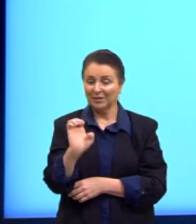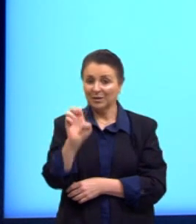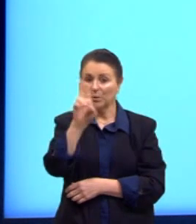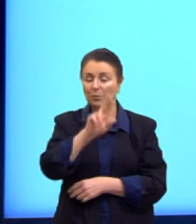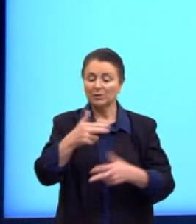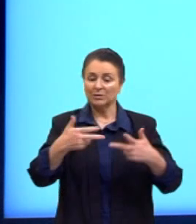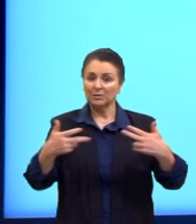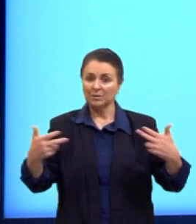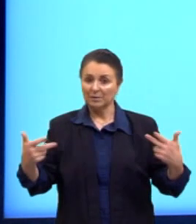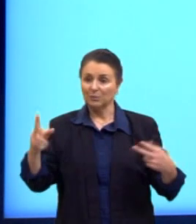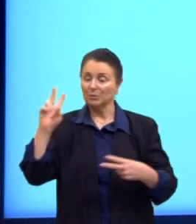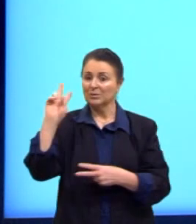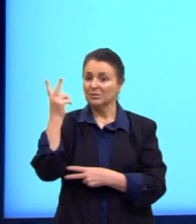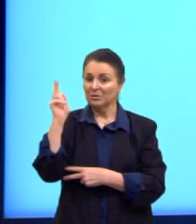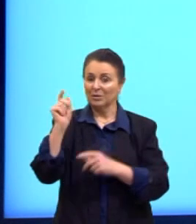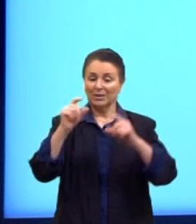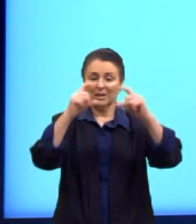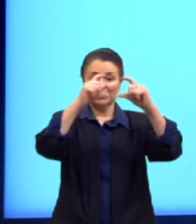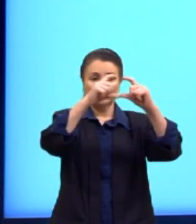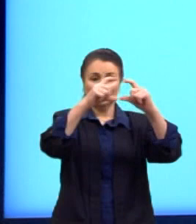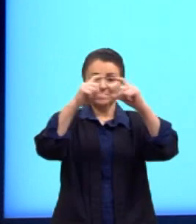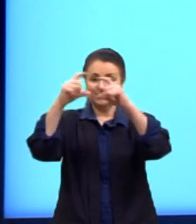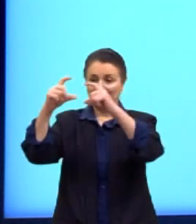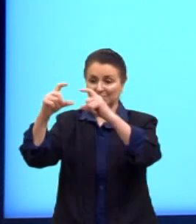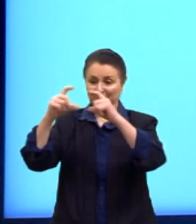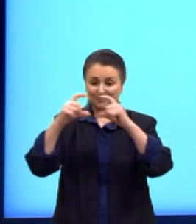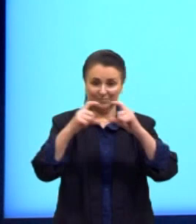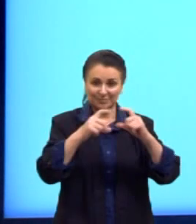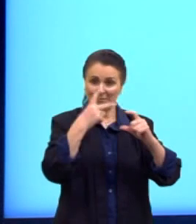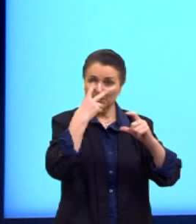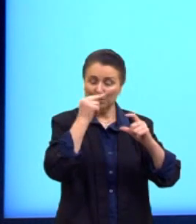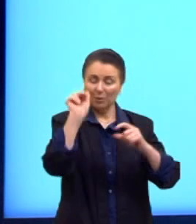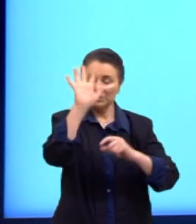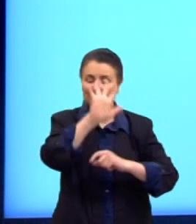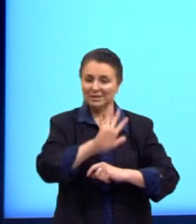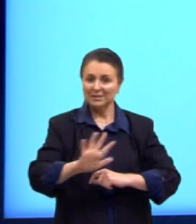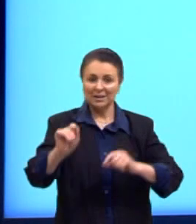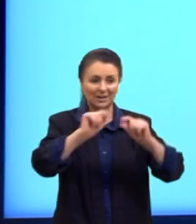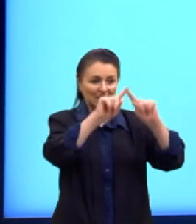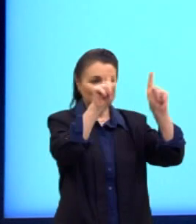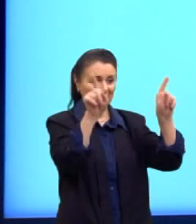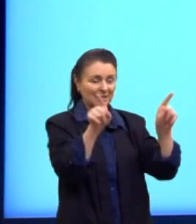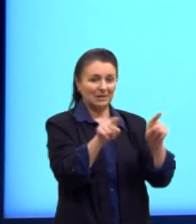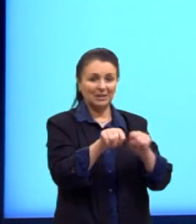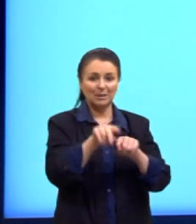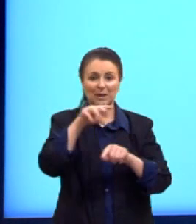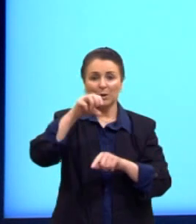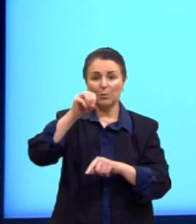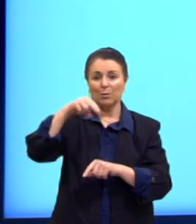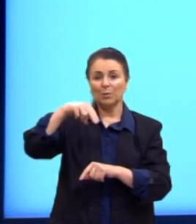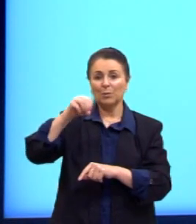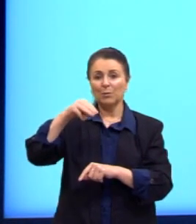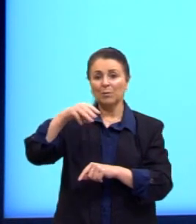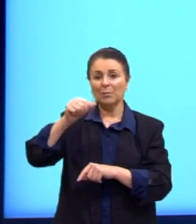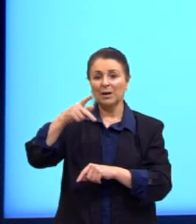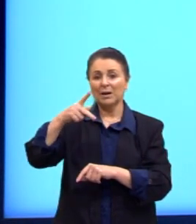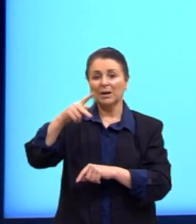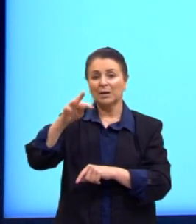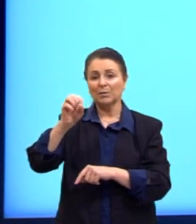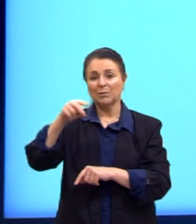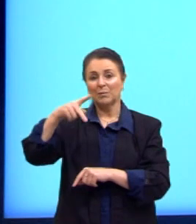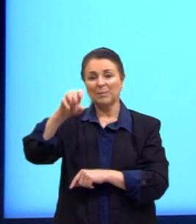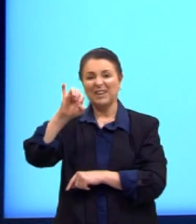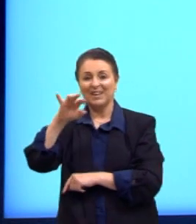elementos da história em quadrinhos como balões, cenas e onomatopeias. Vamos olhar aqui quais são essas